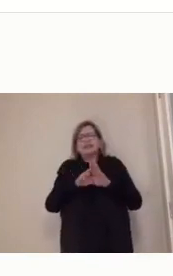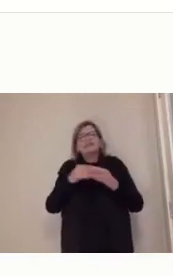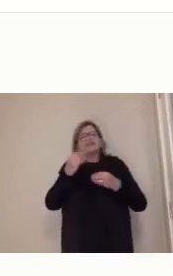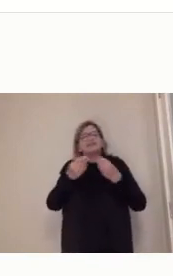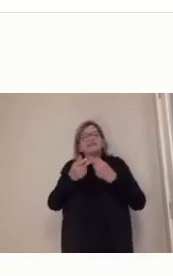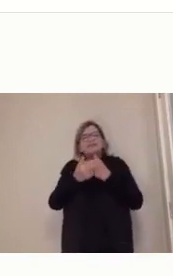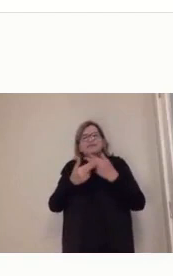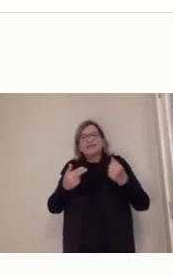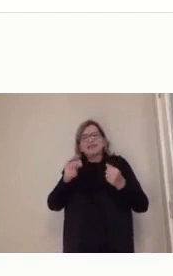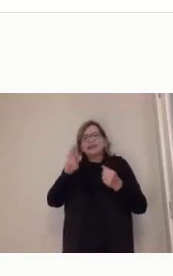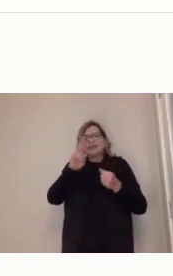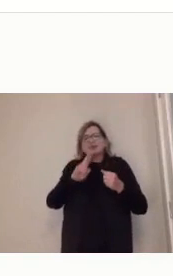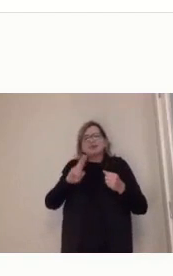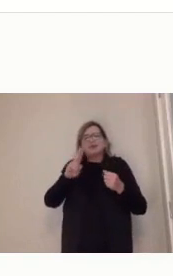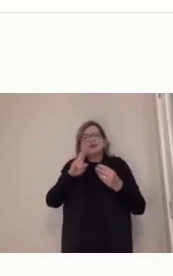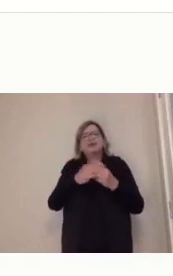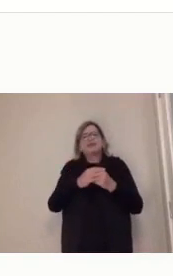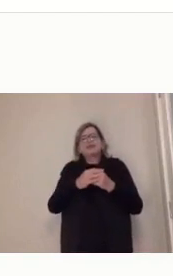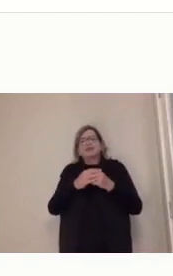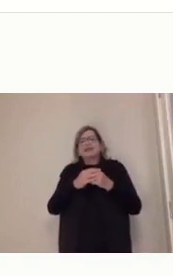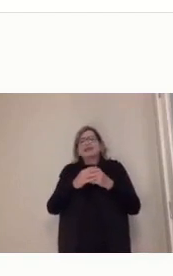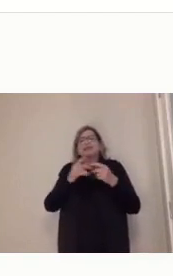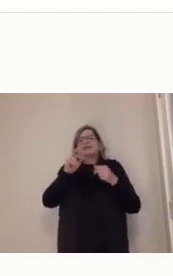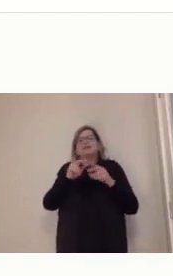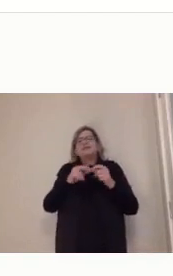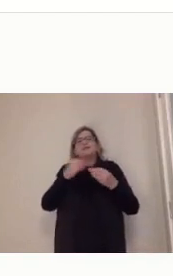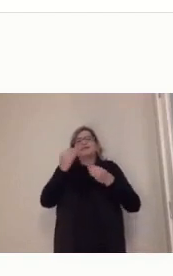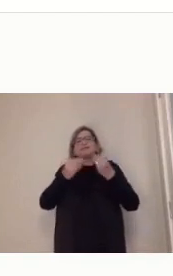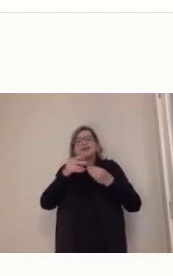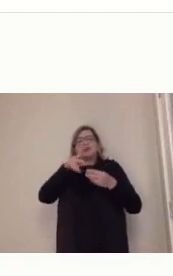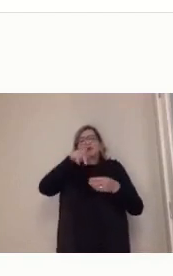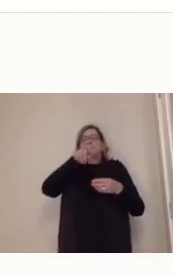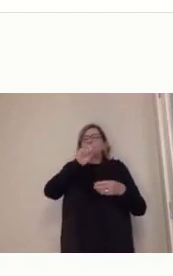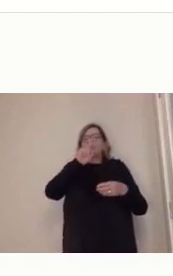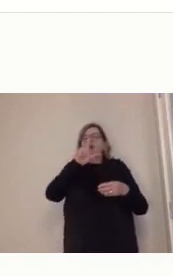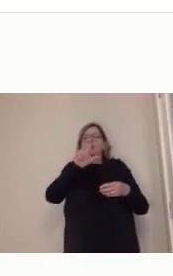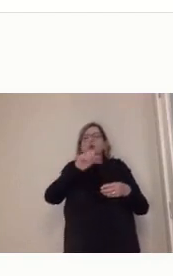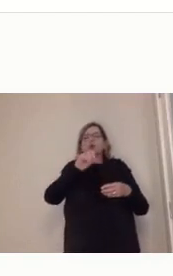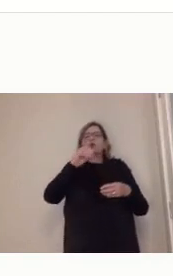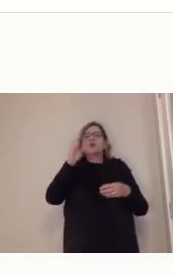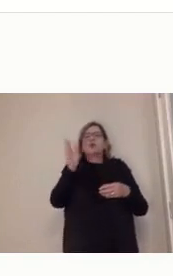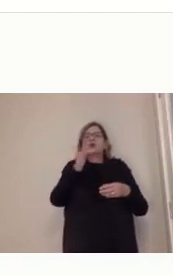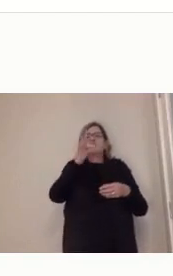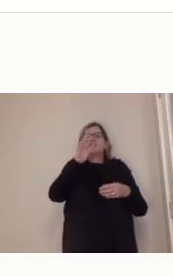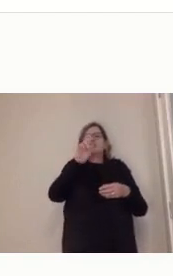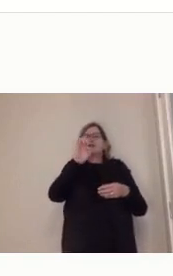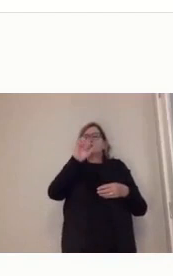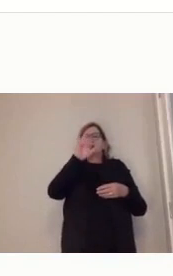E aí a gente vai ter vários projetos, né? Que depois da ditadura militar foram